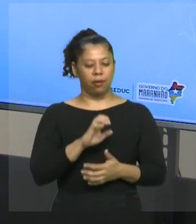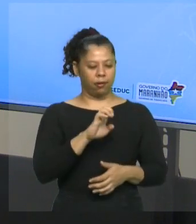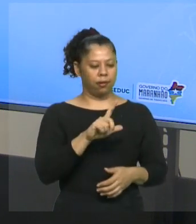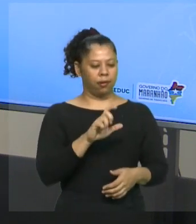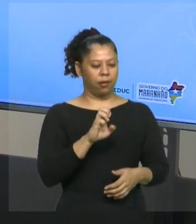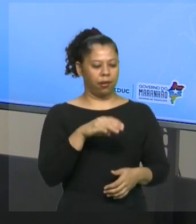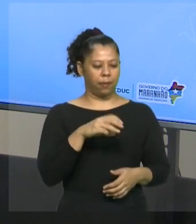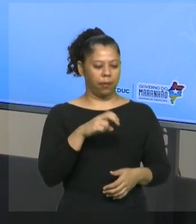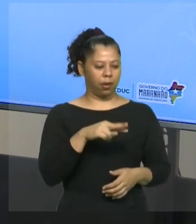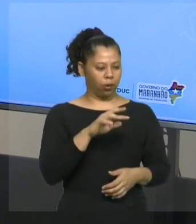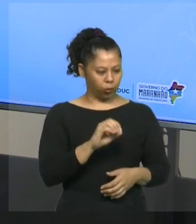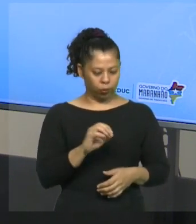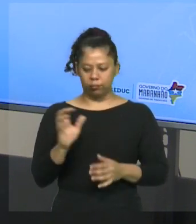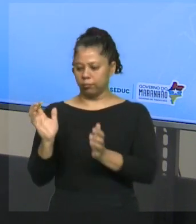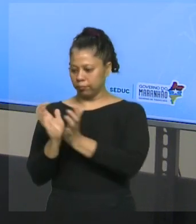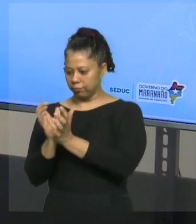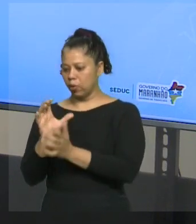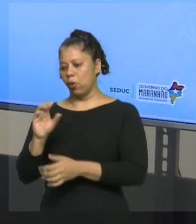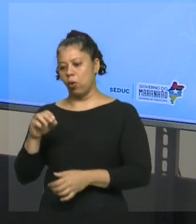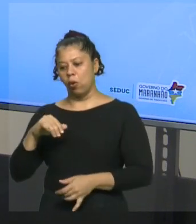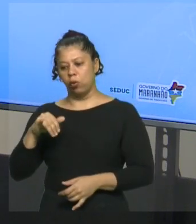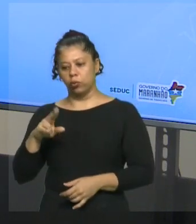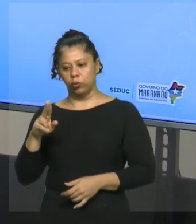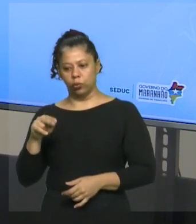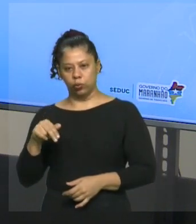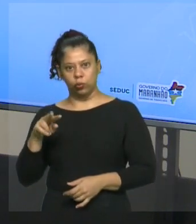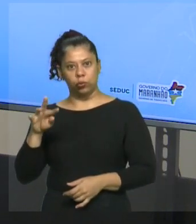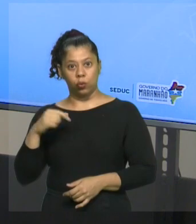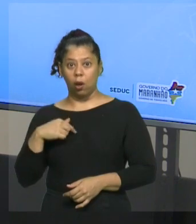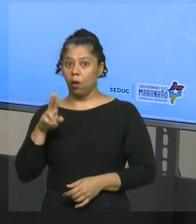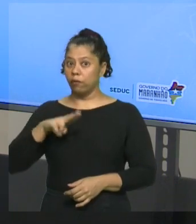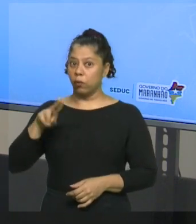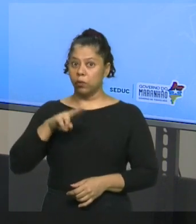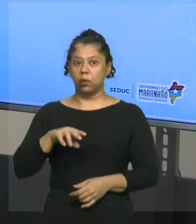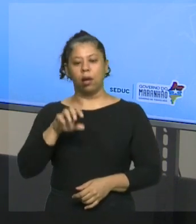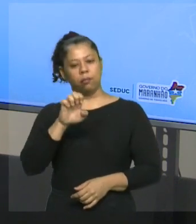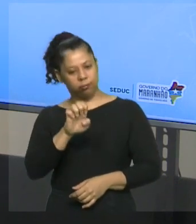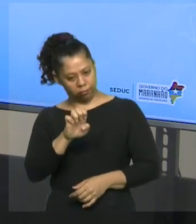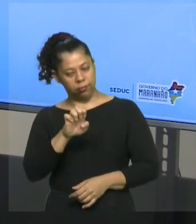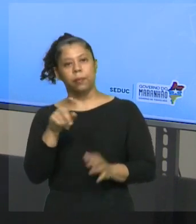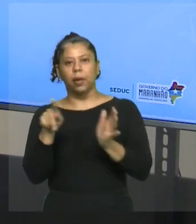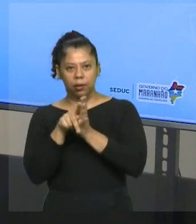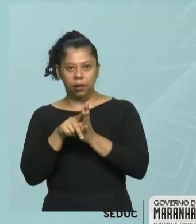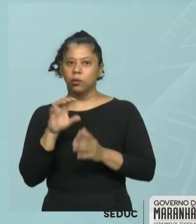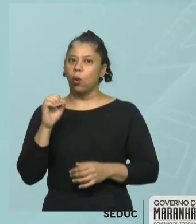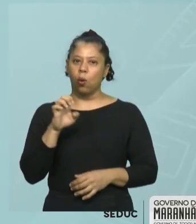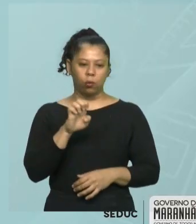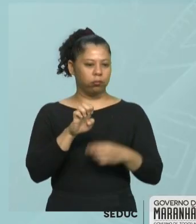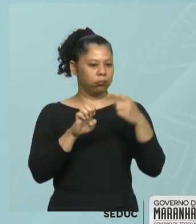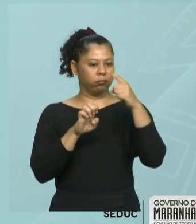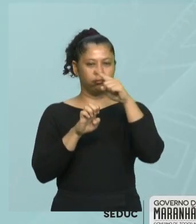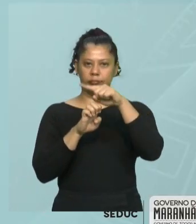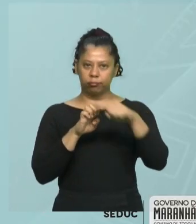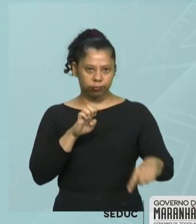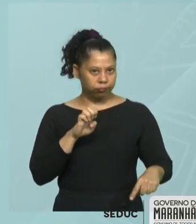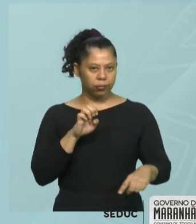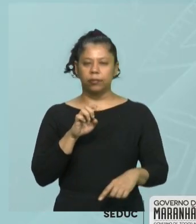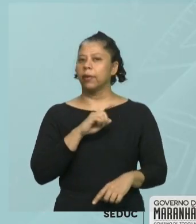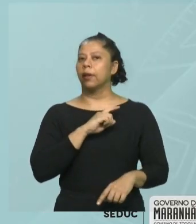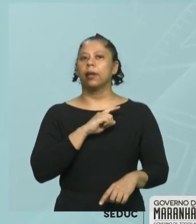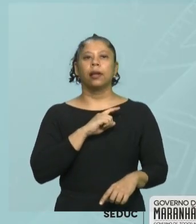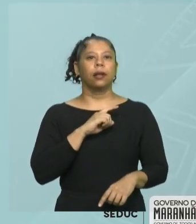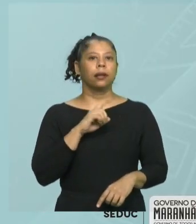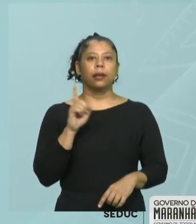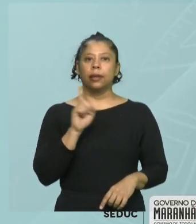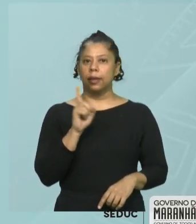conjunto, eu utilizo pertence e não pertence. Primeiro exemplo. Conjunto